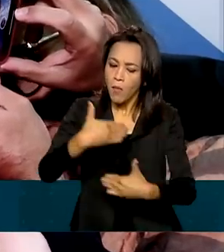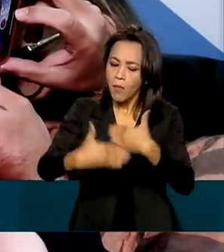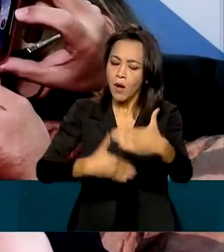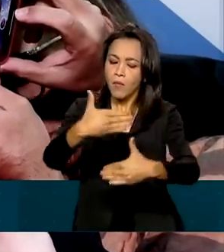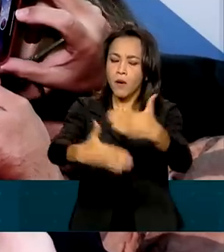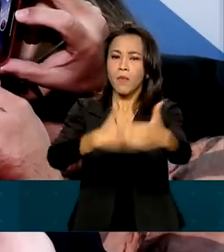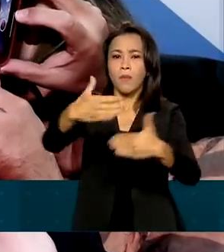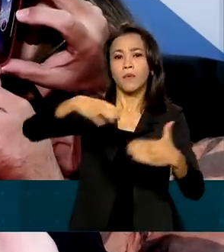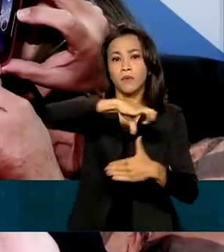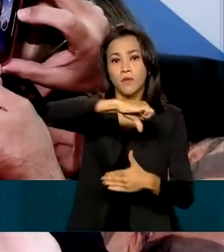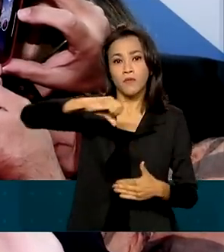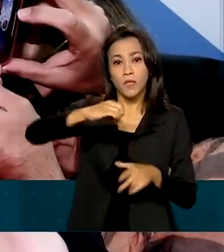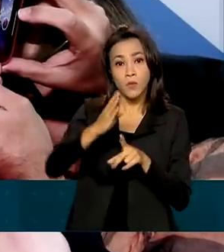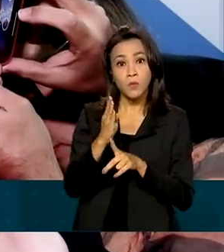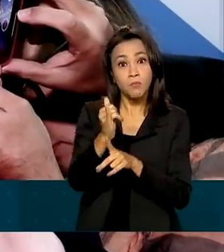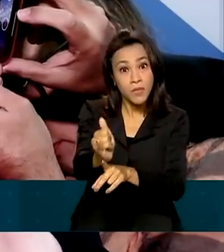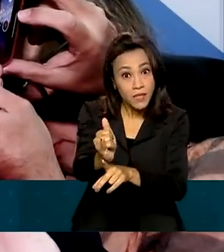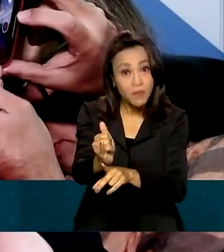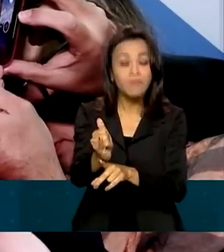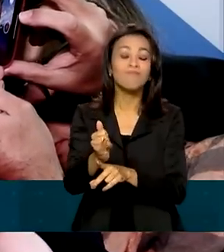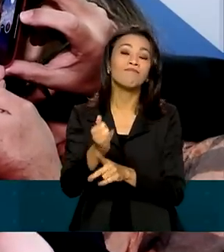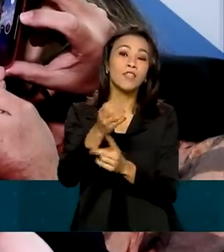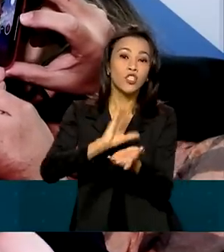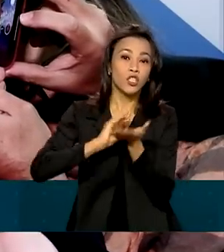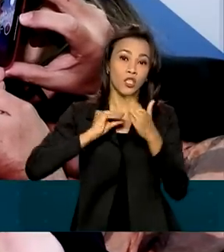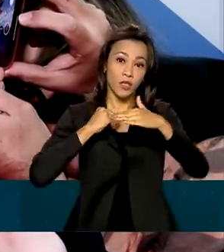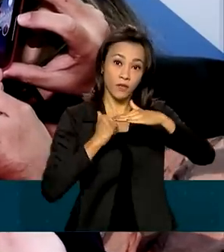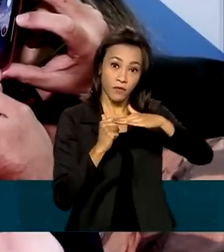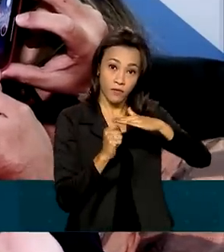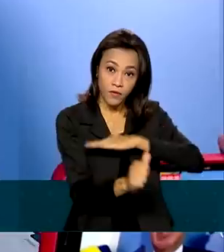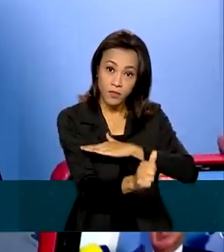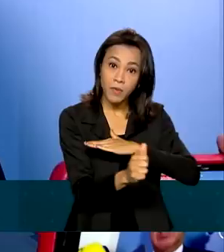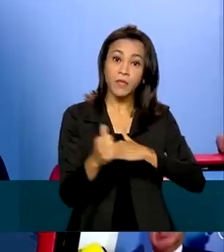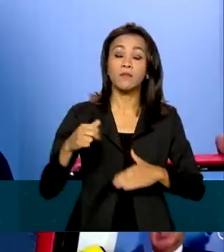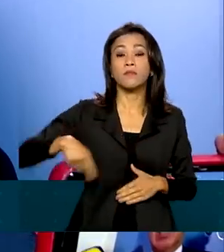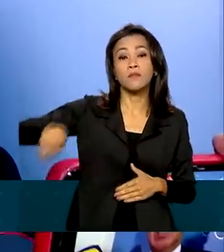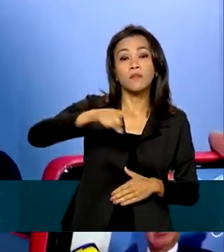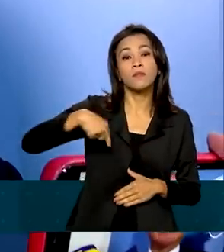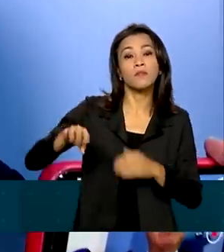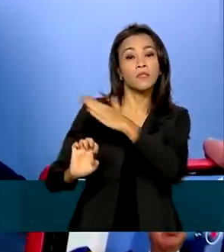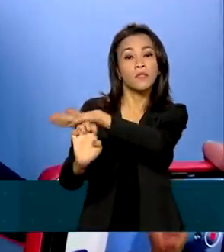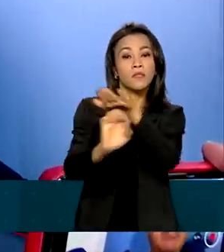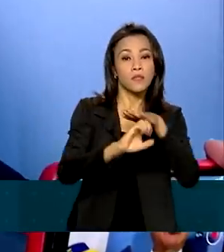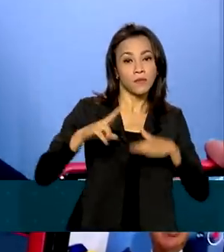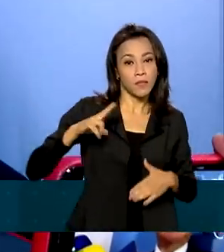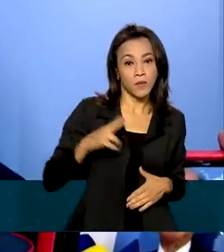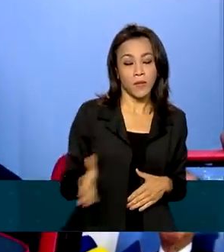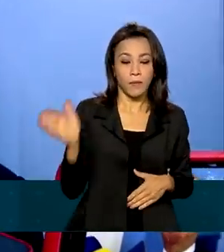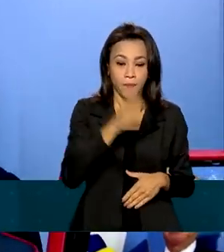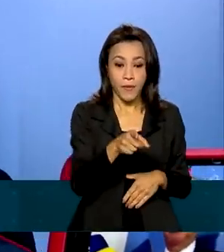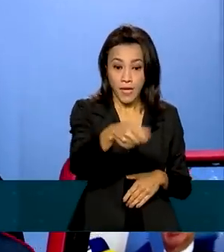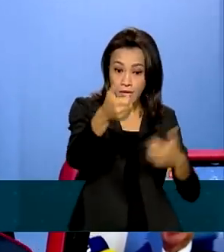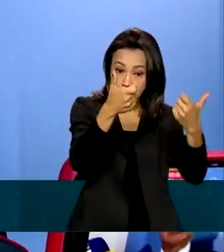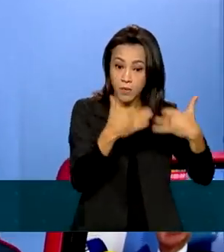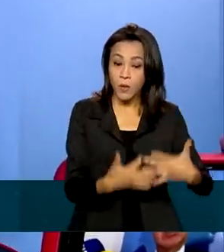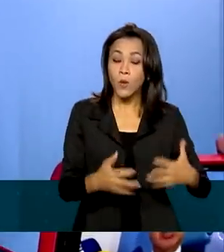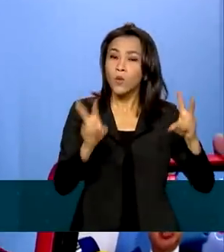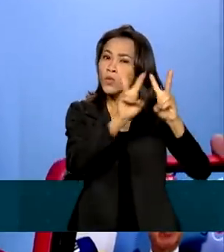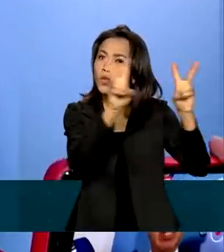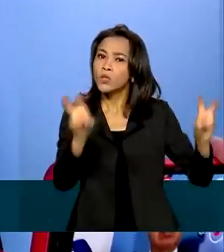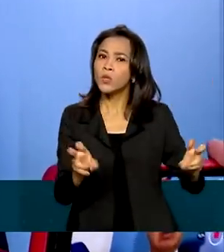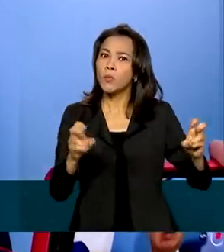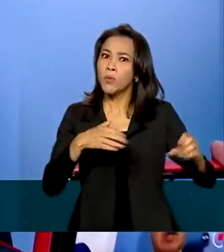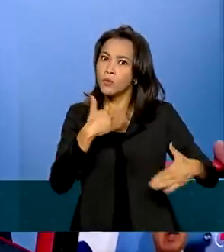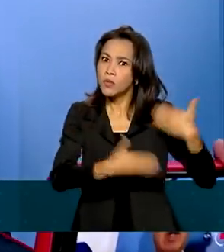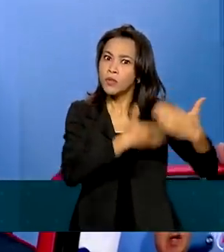bilhões de investimentos privados contratados para os próximos 10 anos. Paulo Guedes também falou sobre as expectativas de crescimento